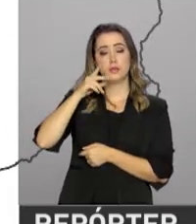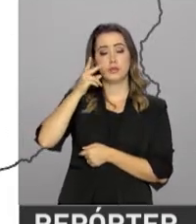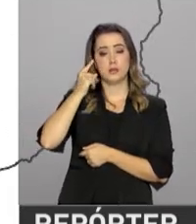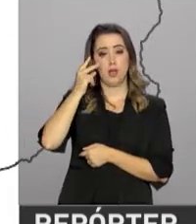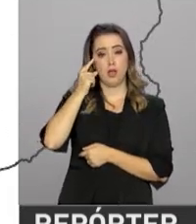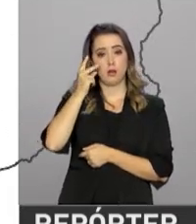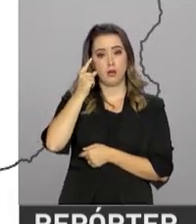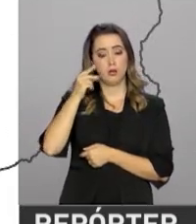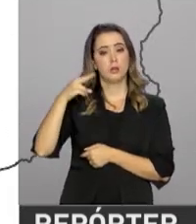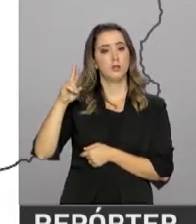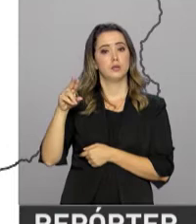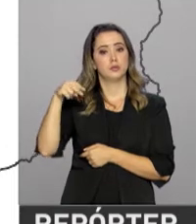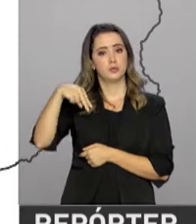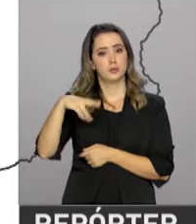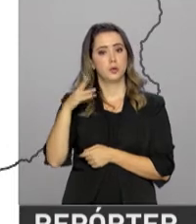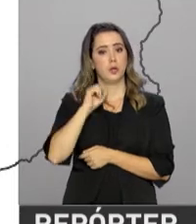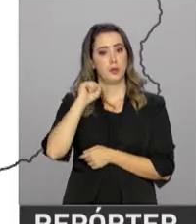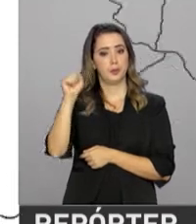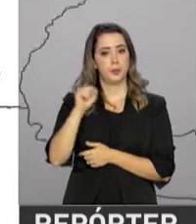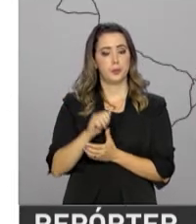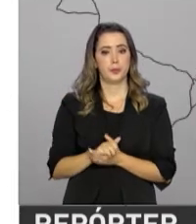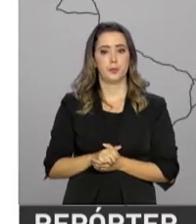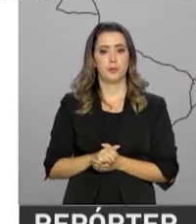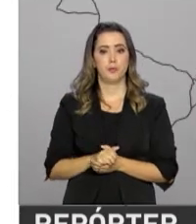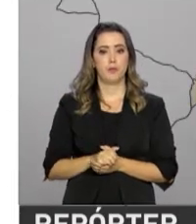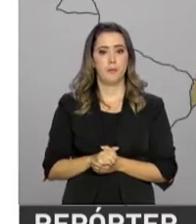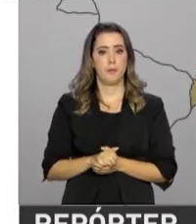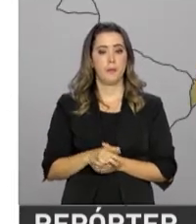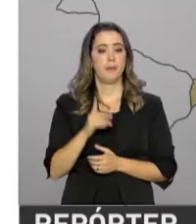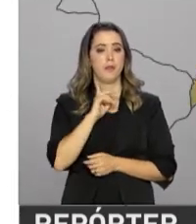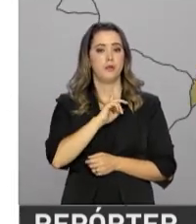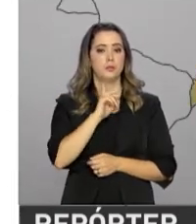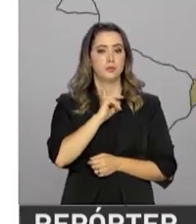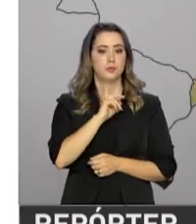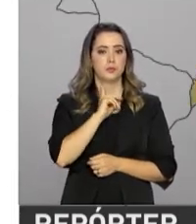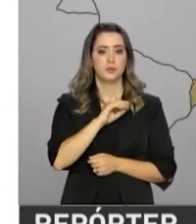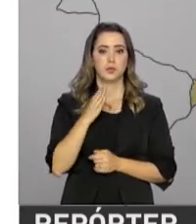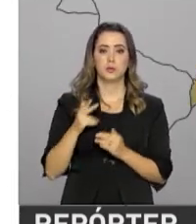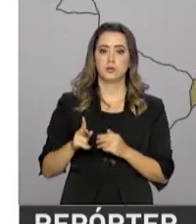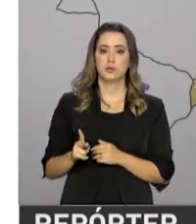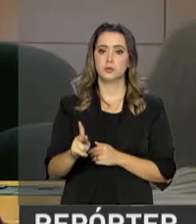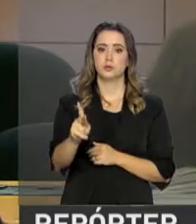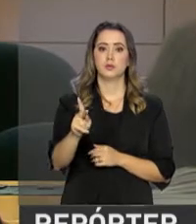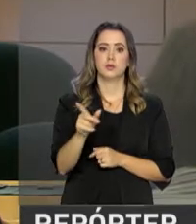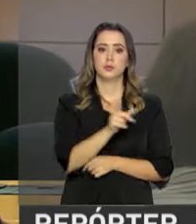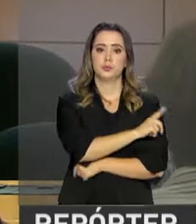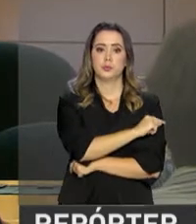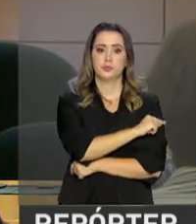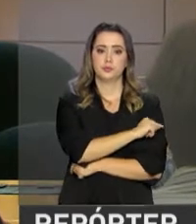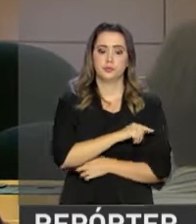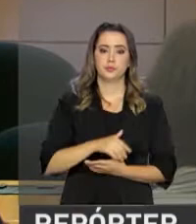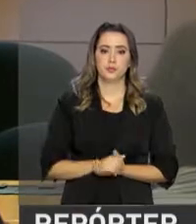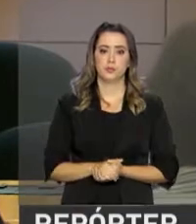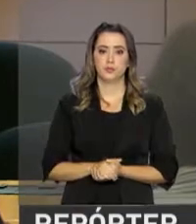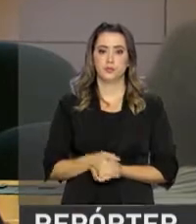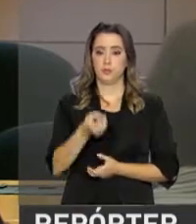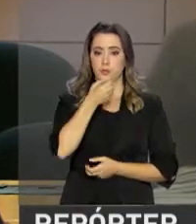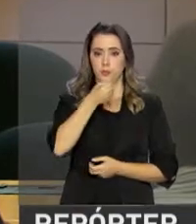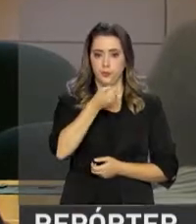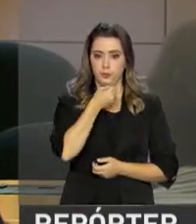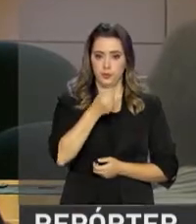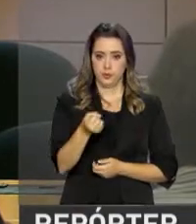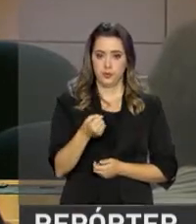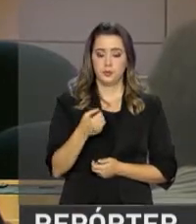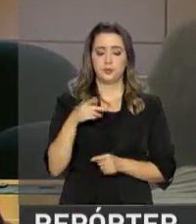e Rio Grande do Norte no mês de abril. Já em Minas Gerais, a vacinação é permanente. Durante a coletiva imprensa, o